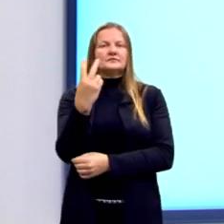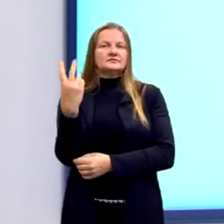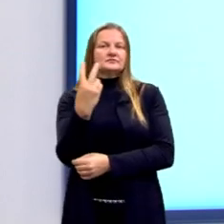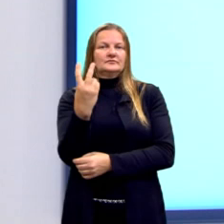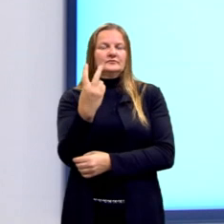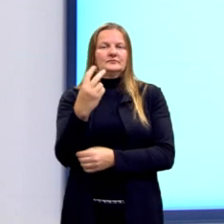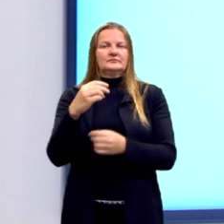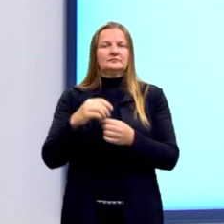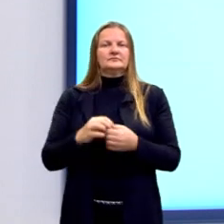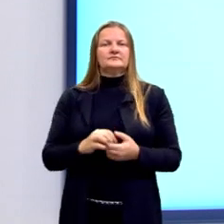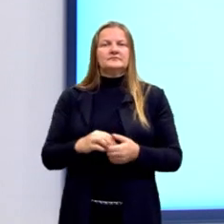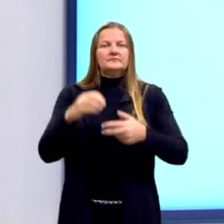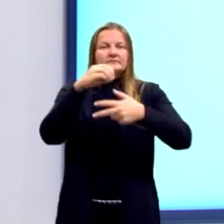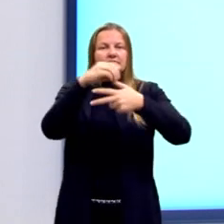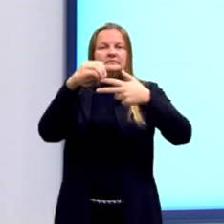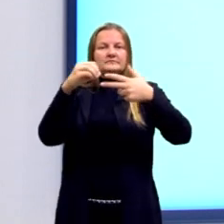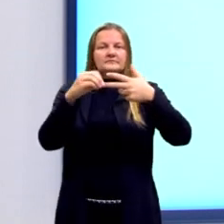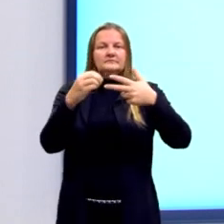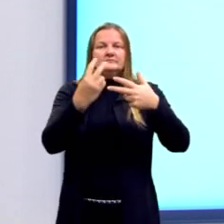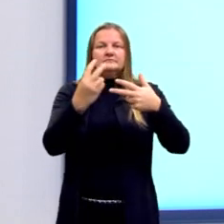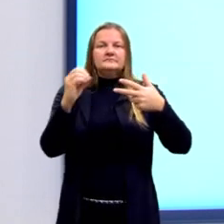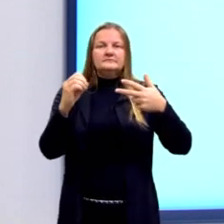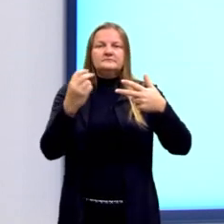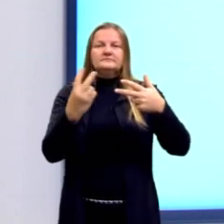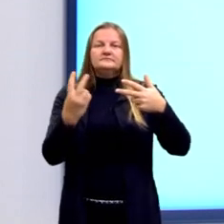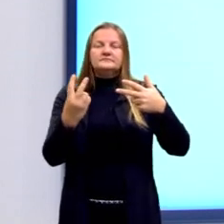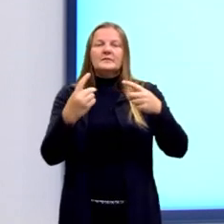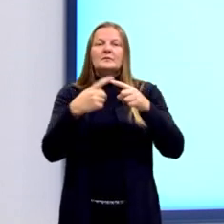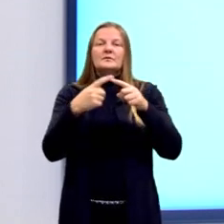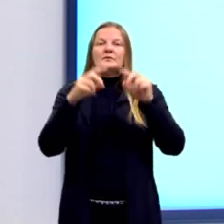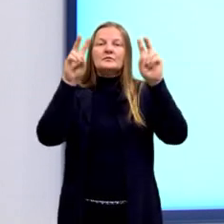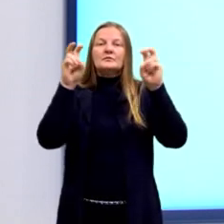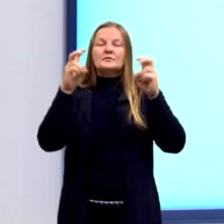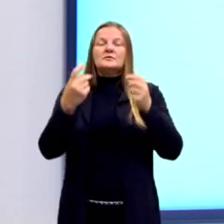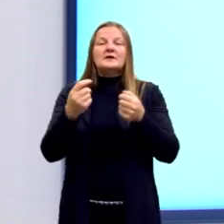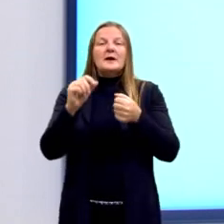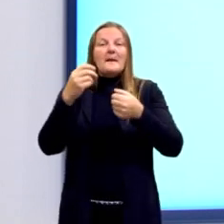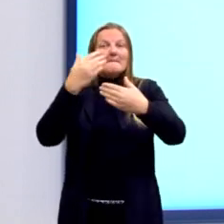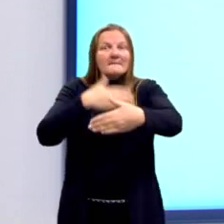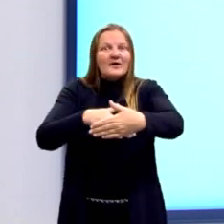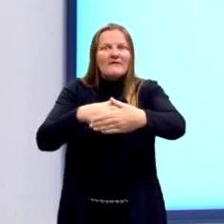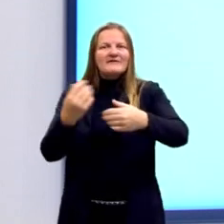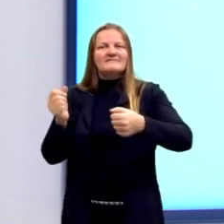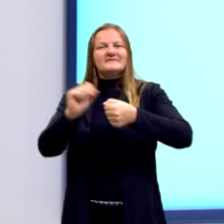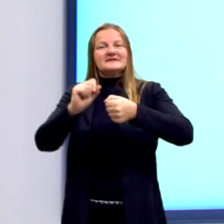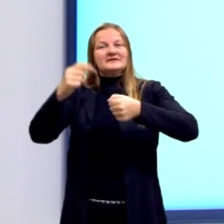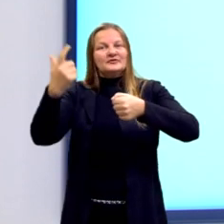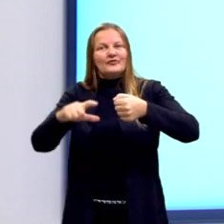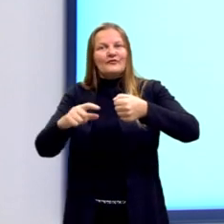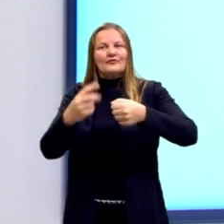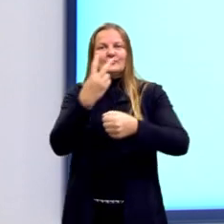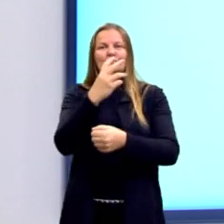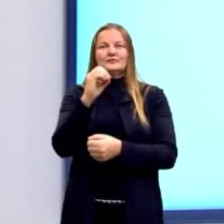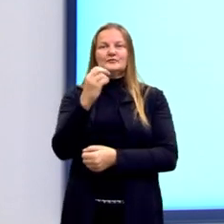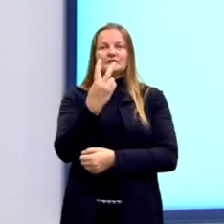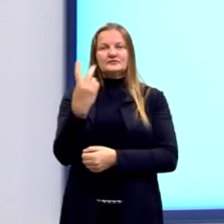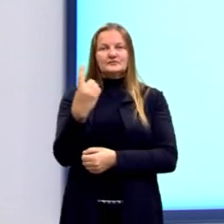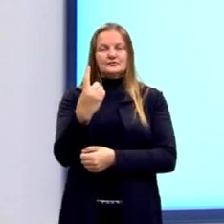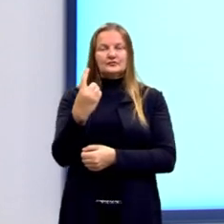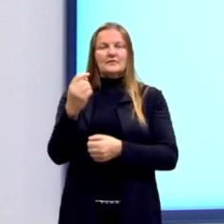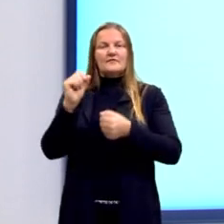sobre o Enem 2022. Ele trata-se da reaplicação da prova do Enem 2021.